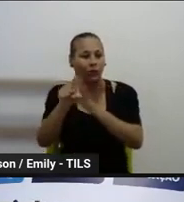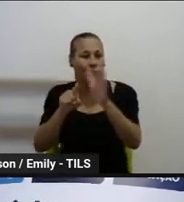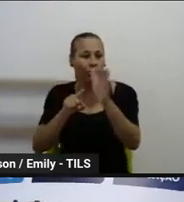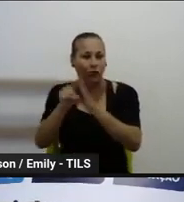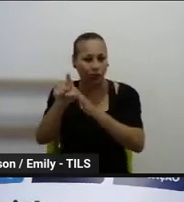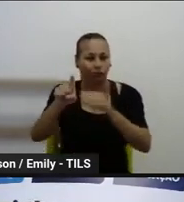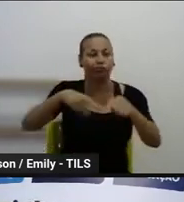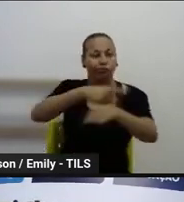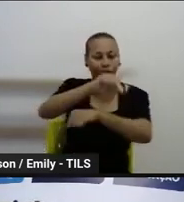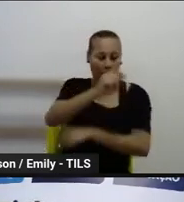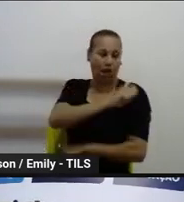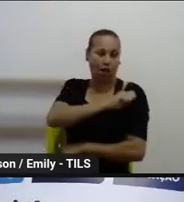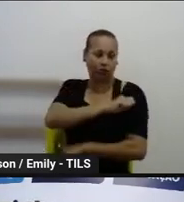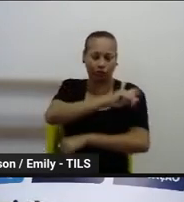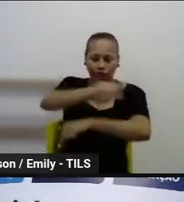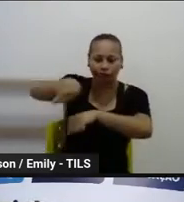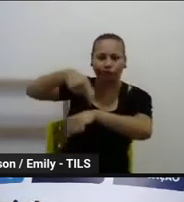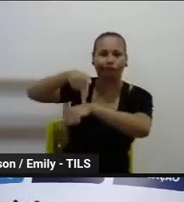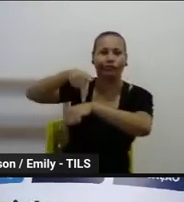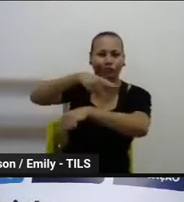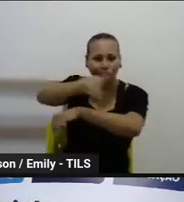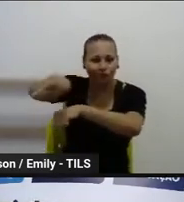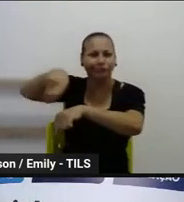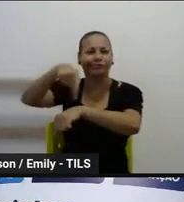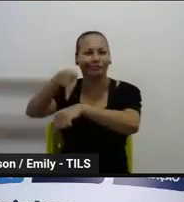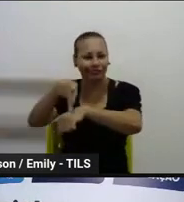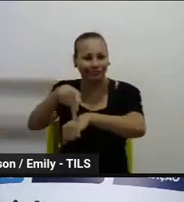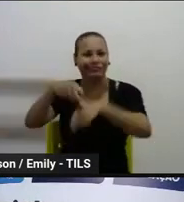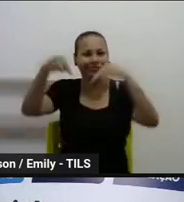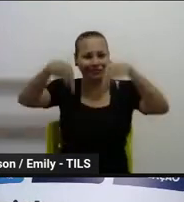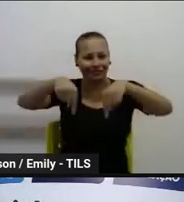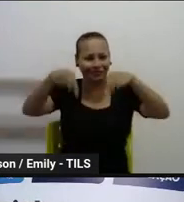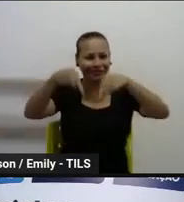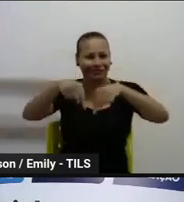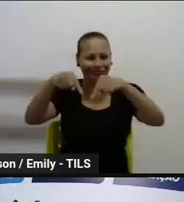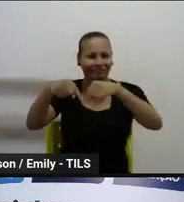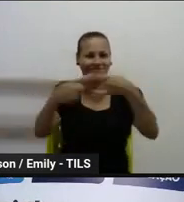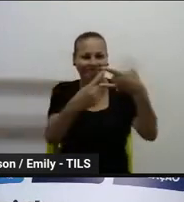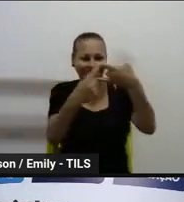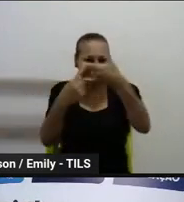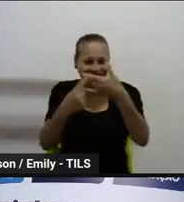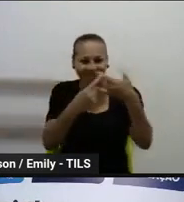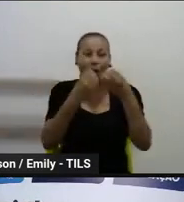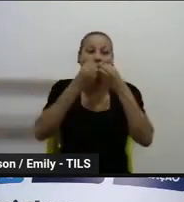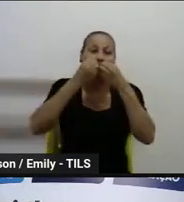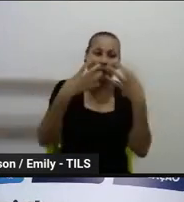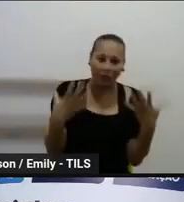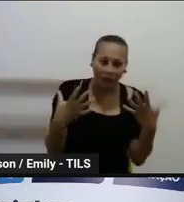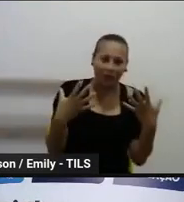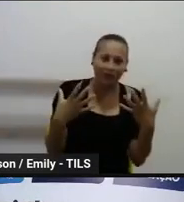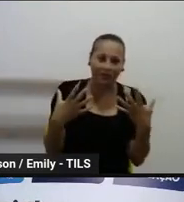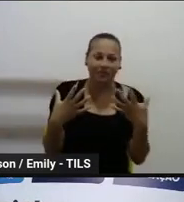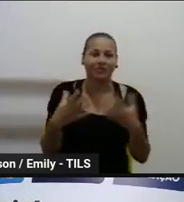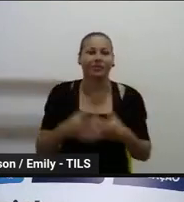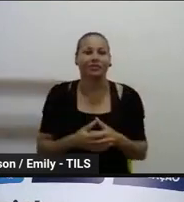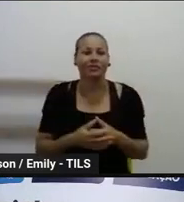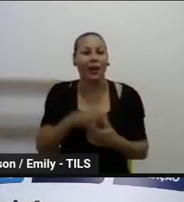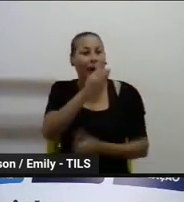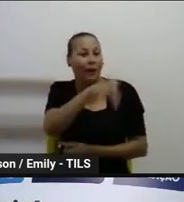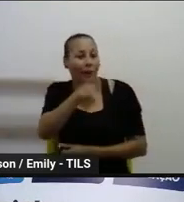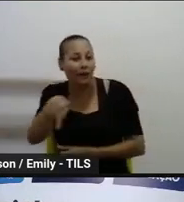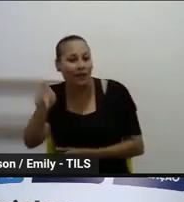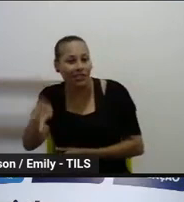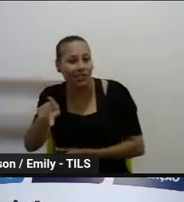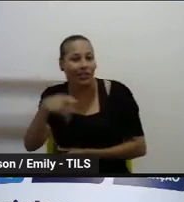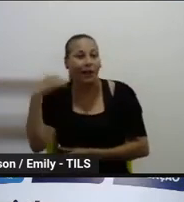internacionais matriculados nas suas escolas, né, e, inclusive, até uma professora colocou a